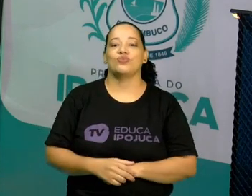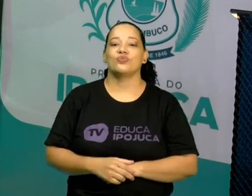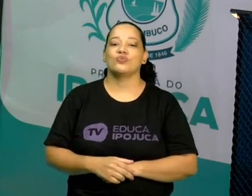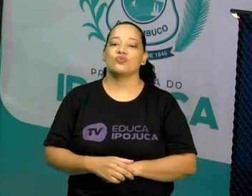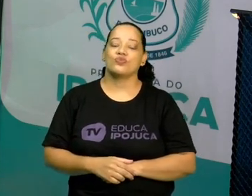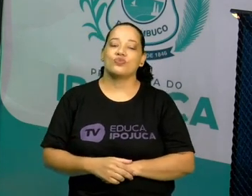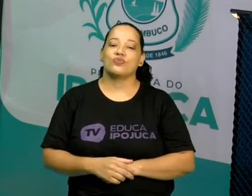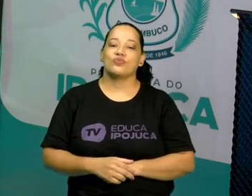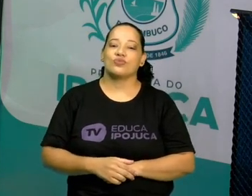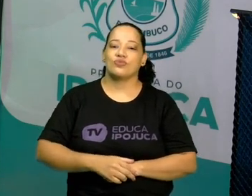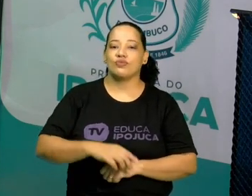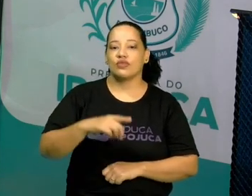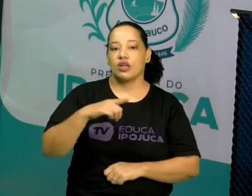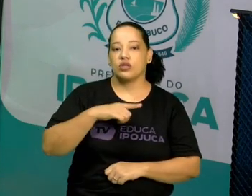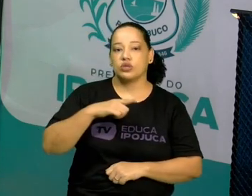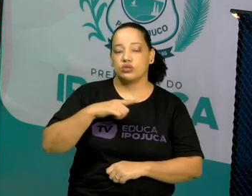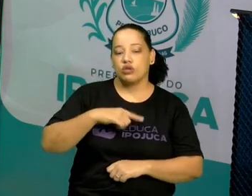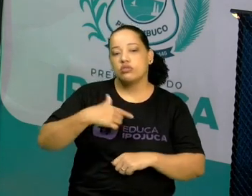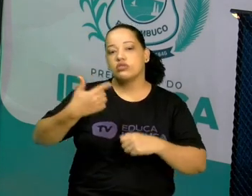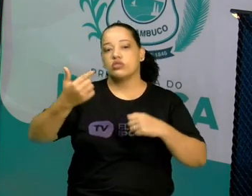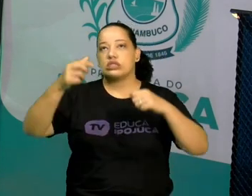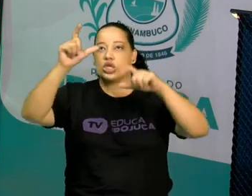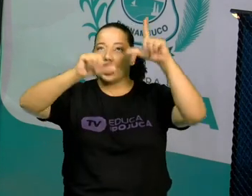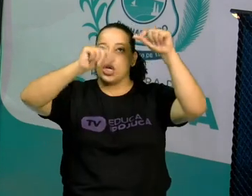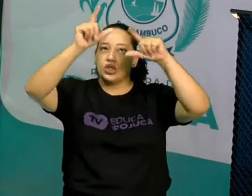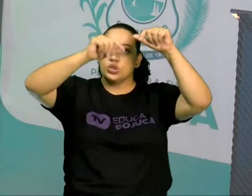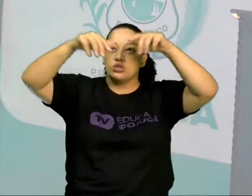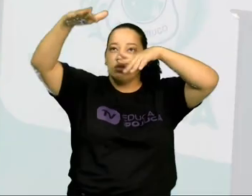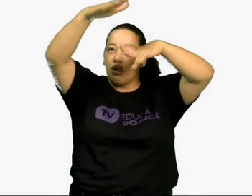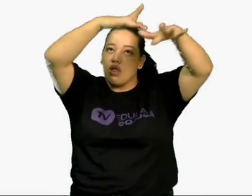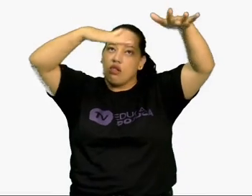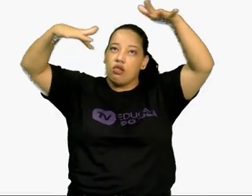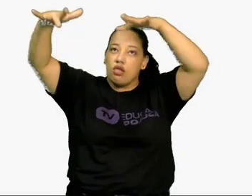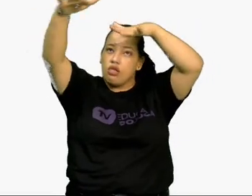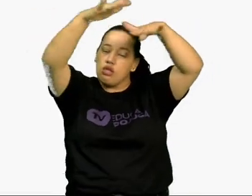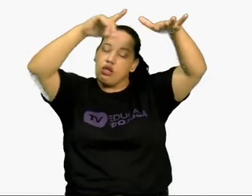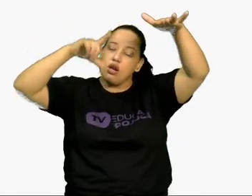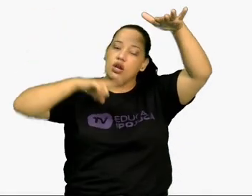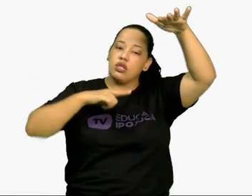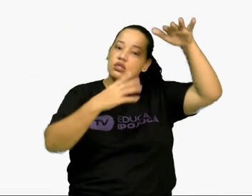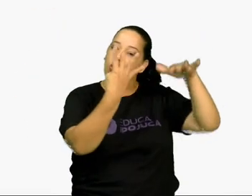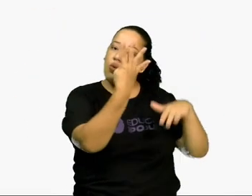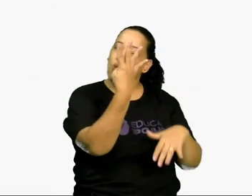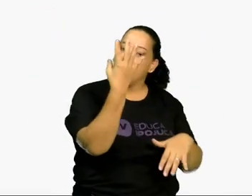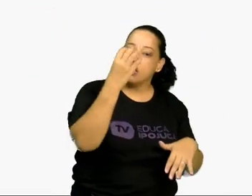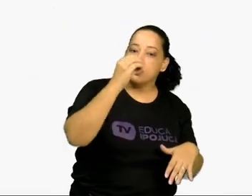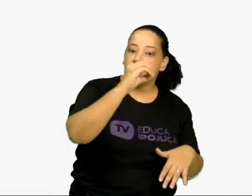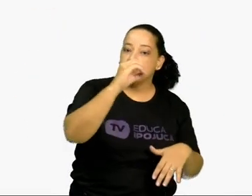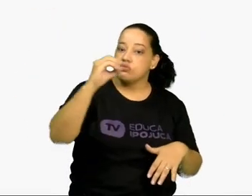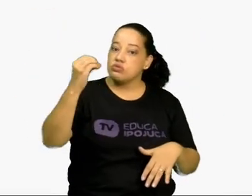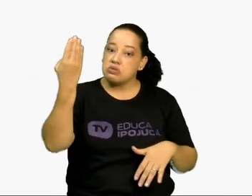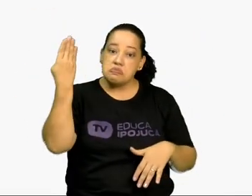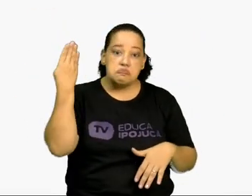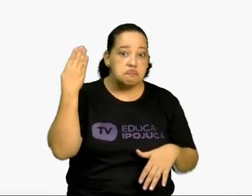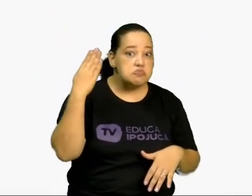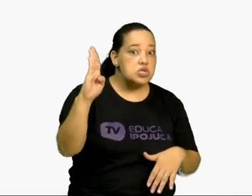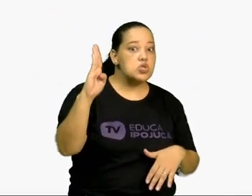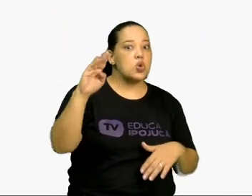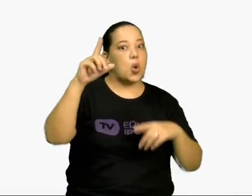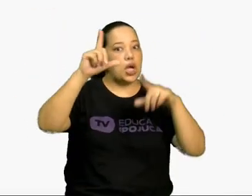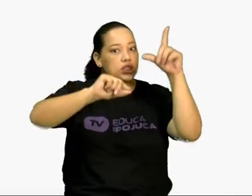A nossa galáxia, a Via Láctea, contém cerca de 400 bilhões de estrelas. Você já aprendeu isso.